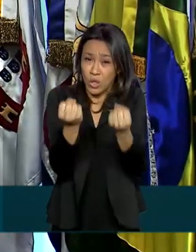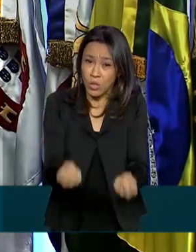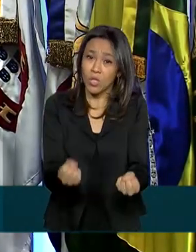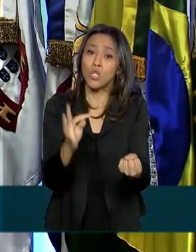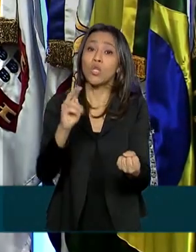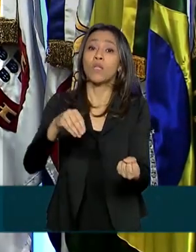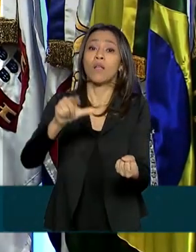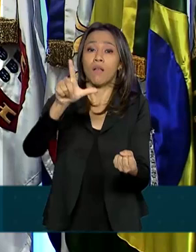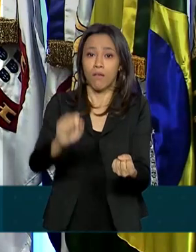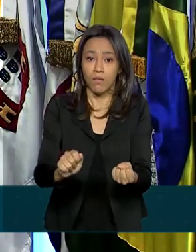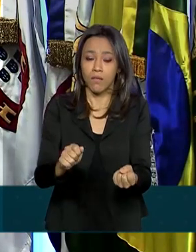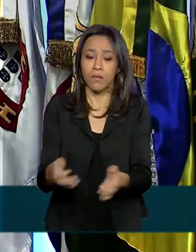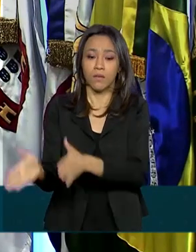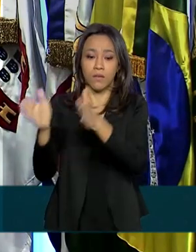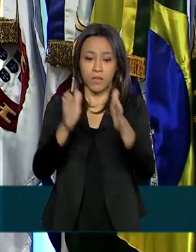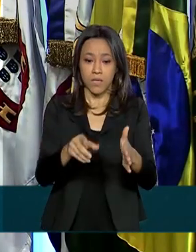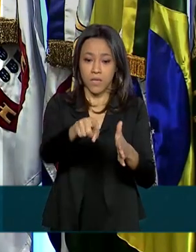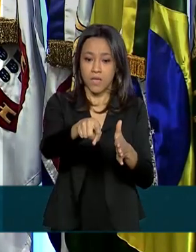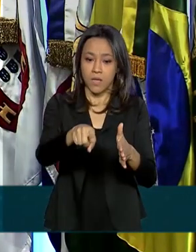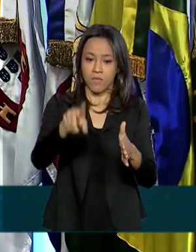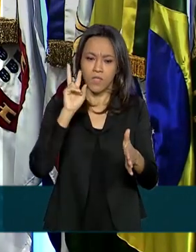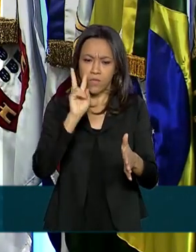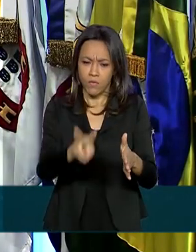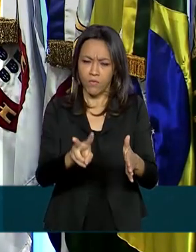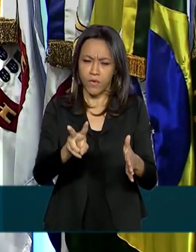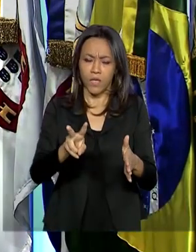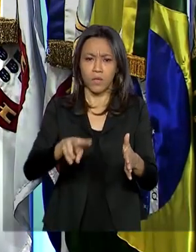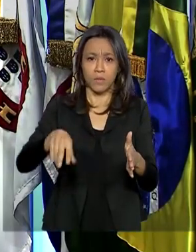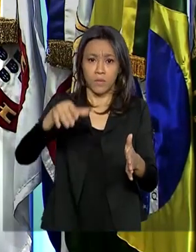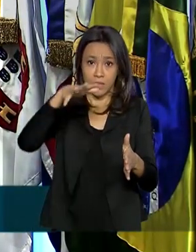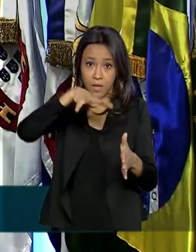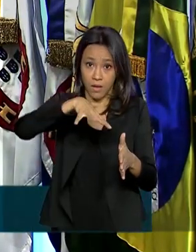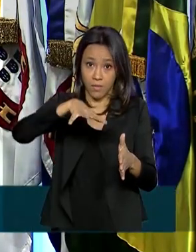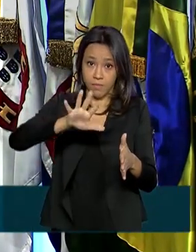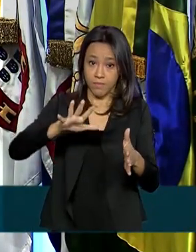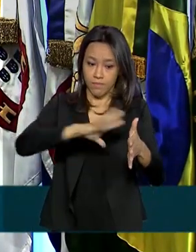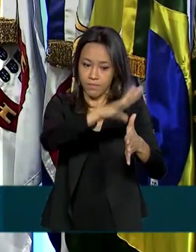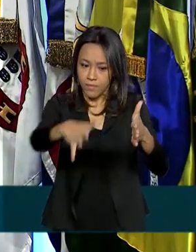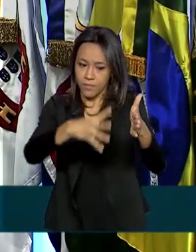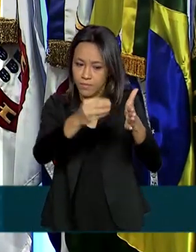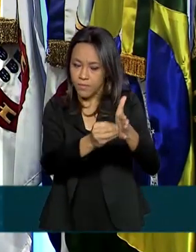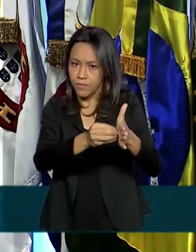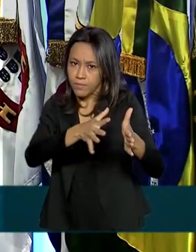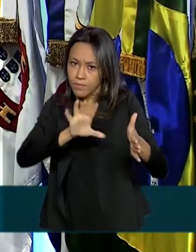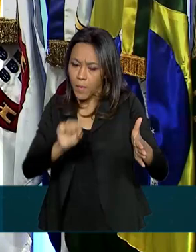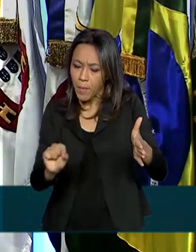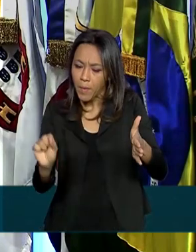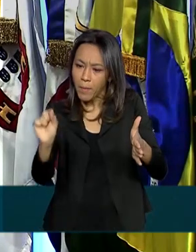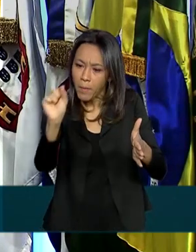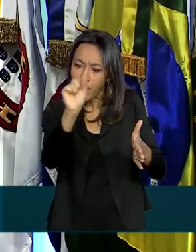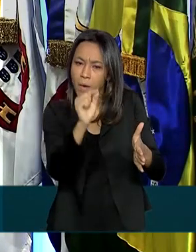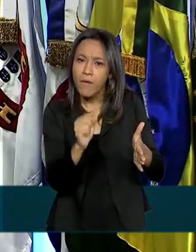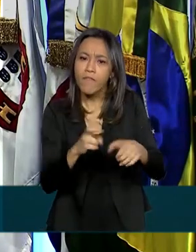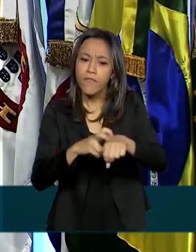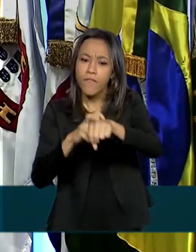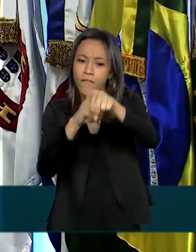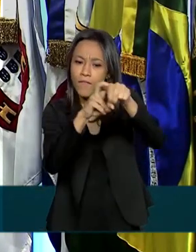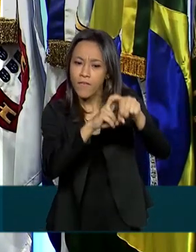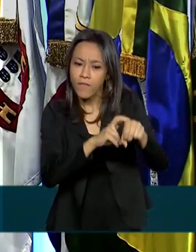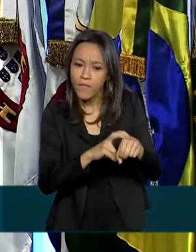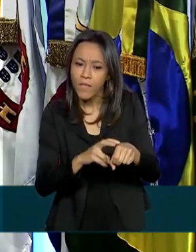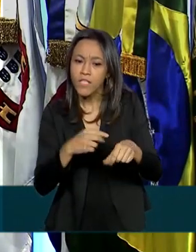Só na Amazônia Ocidental, está aqui o exemplo, na Amazônia Ocidental, cada bolinha verde dessa com número de ações.